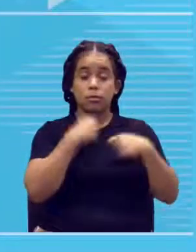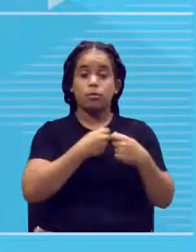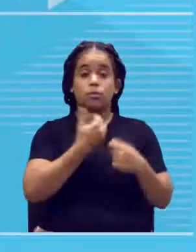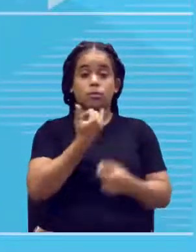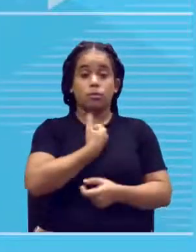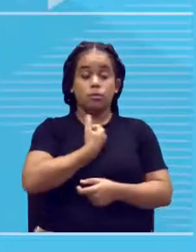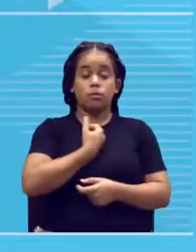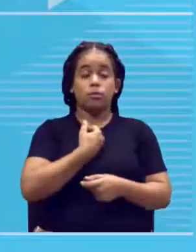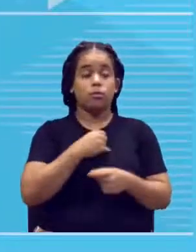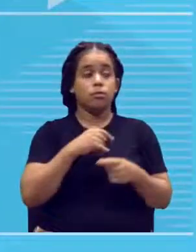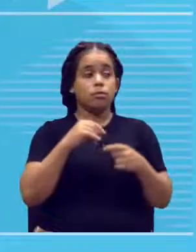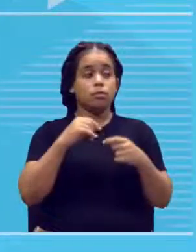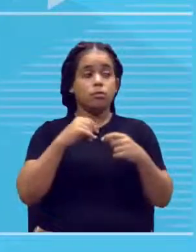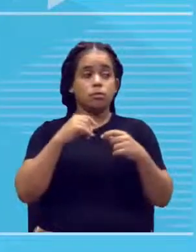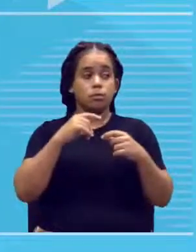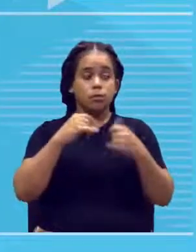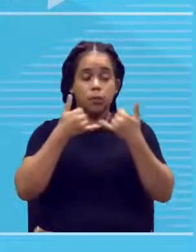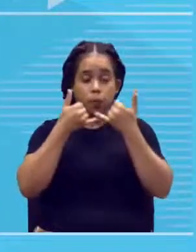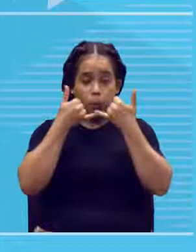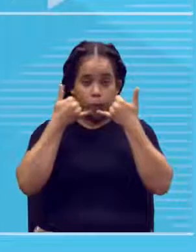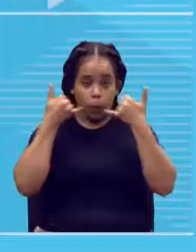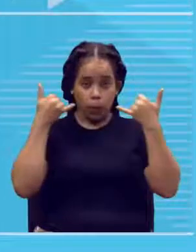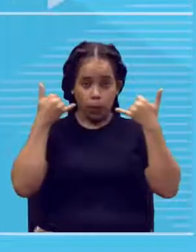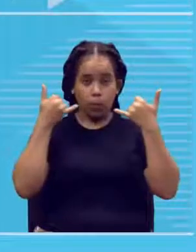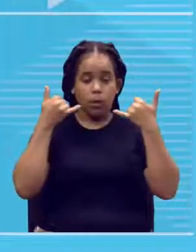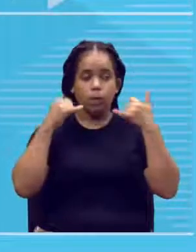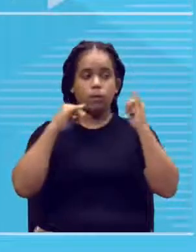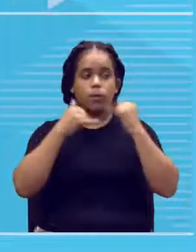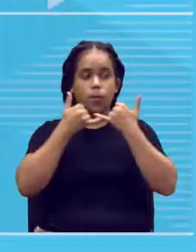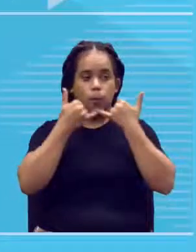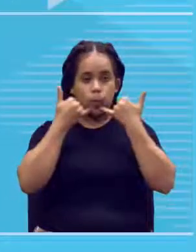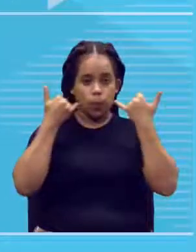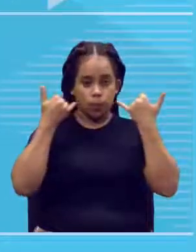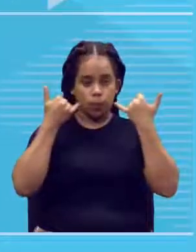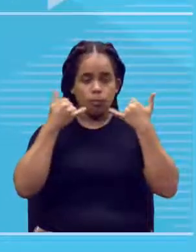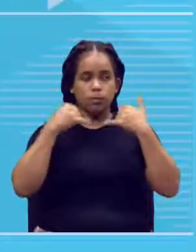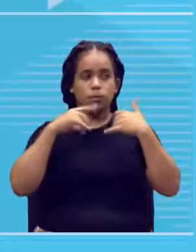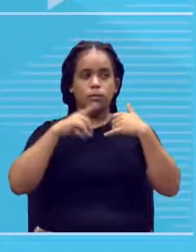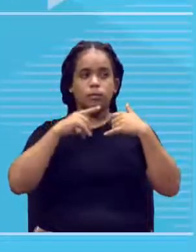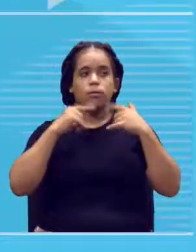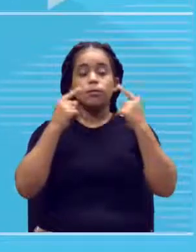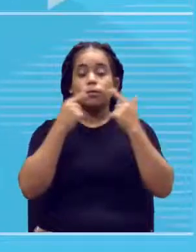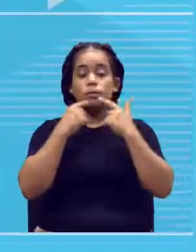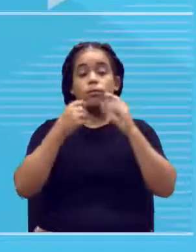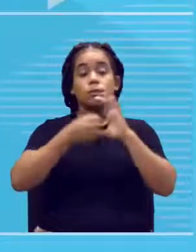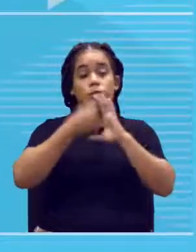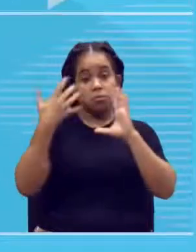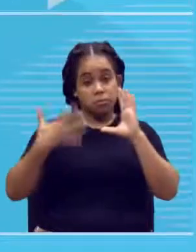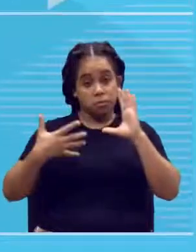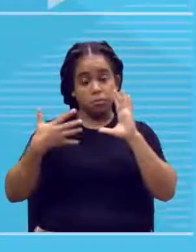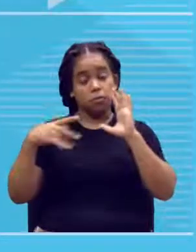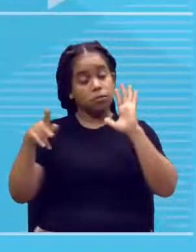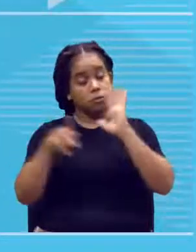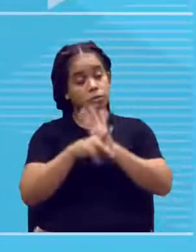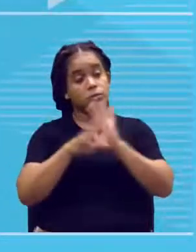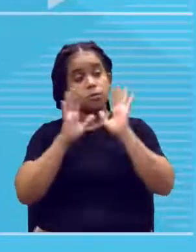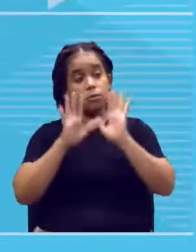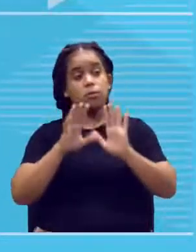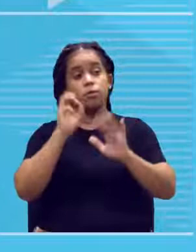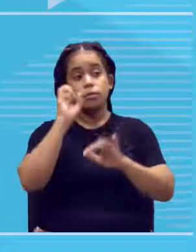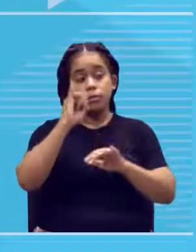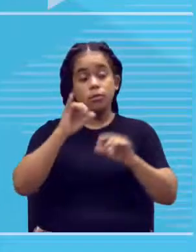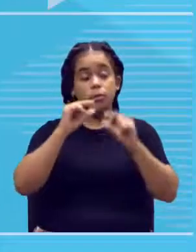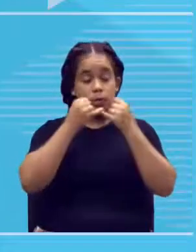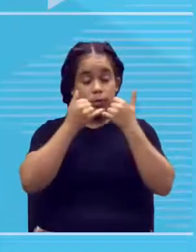exemplo, lábios finos. A característica de ter um lábio na boca é uma coisa. Agora, se o